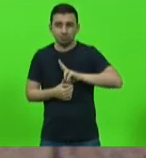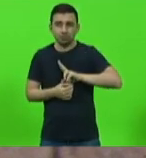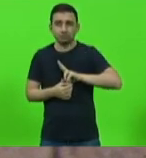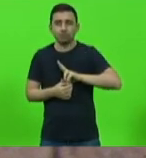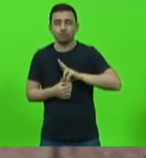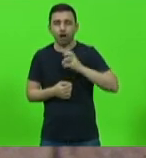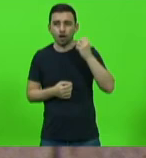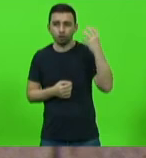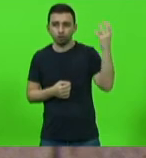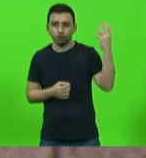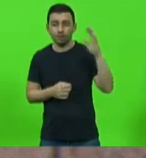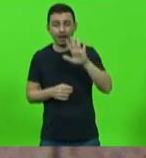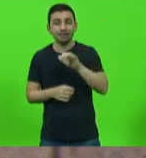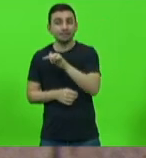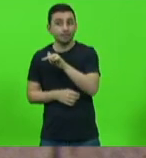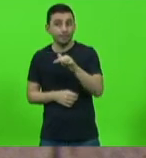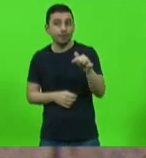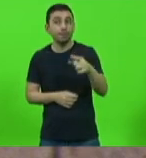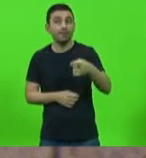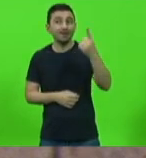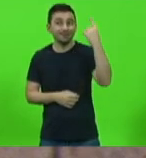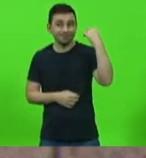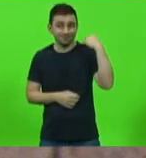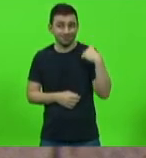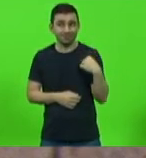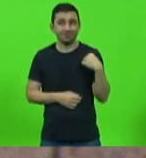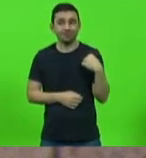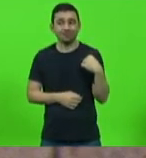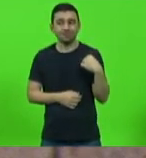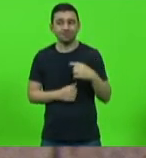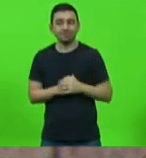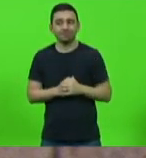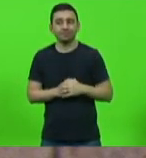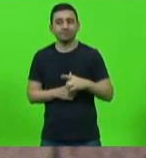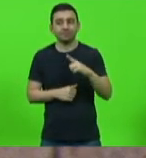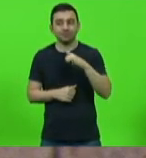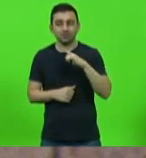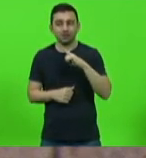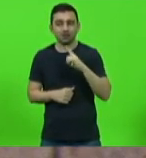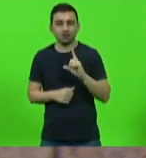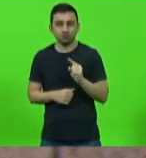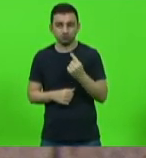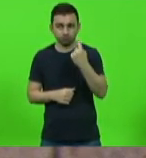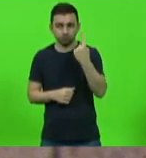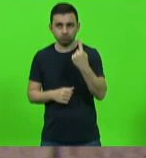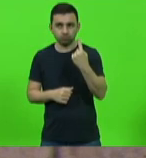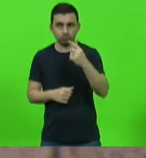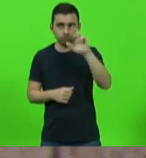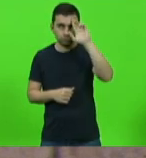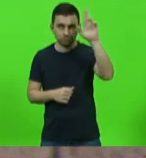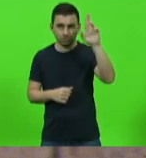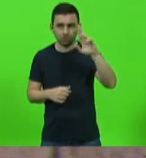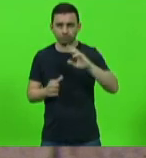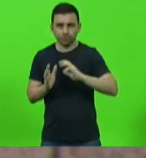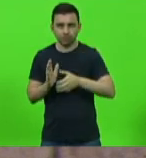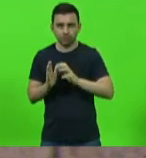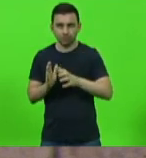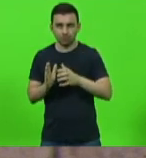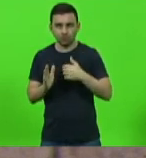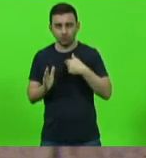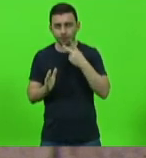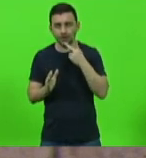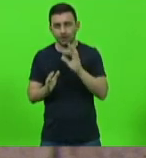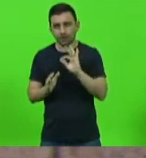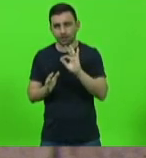mas na semana passada nós tivemos um dirigente de partido, que vou omitir o seu nome,